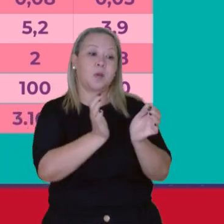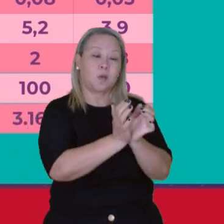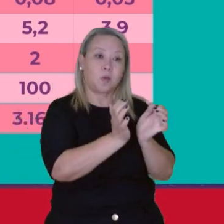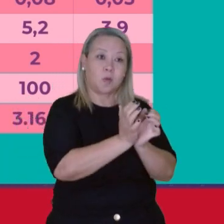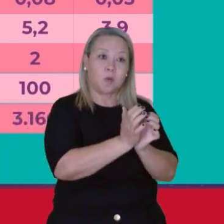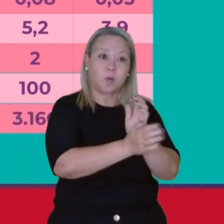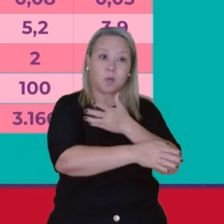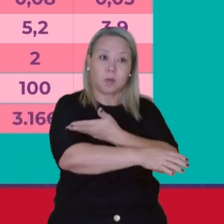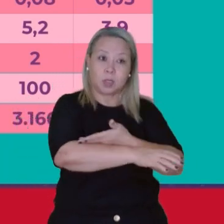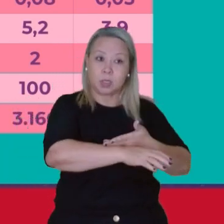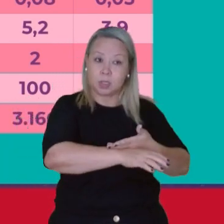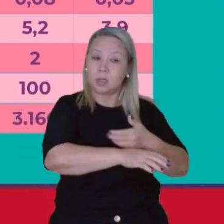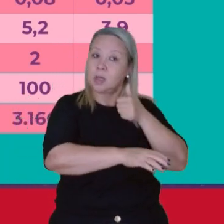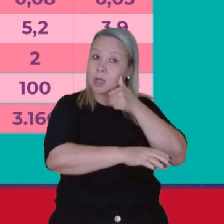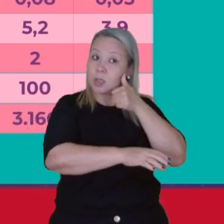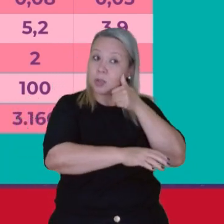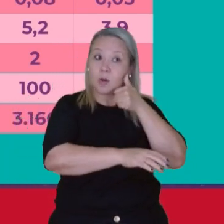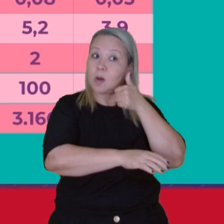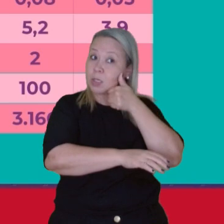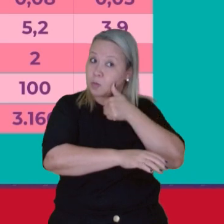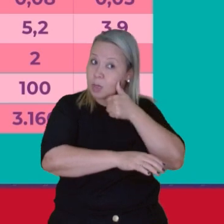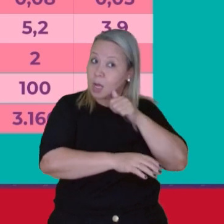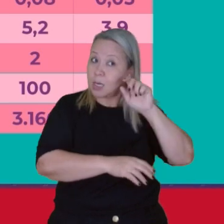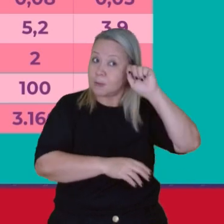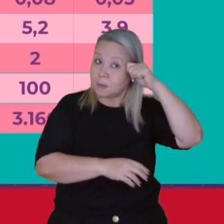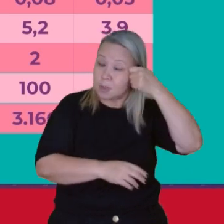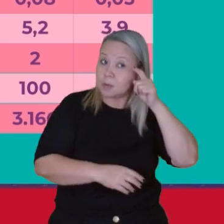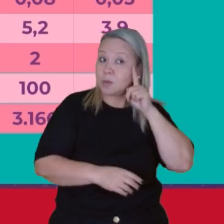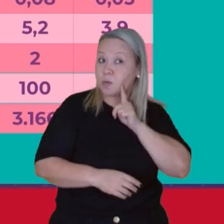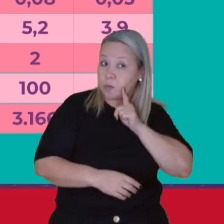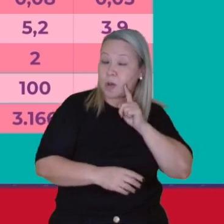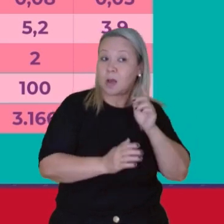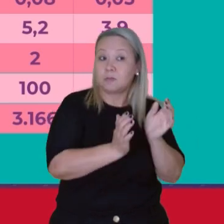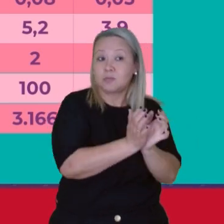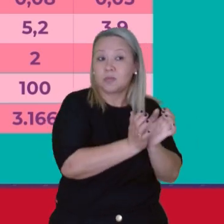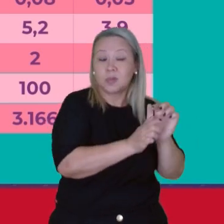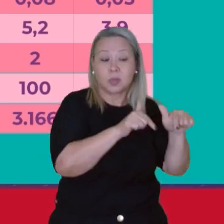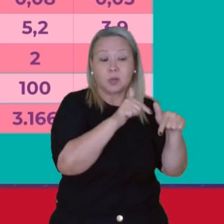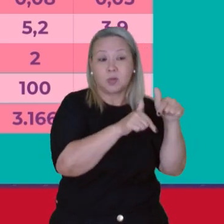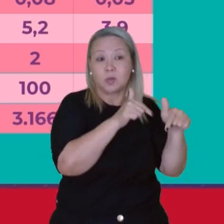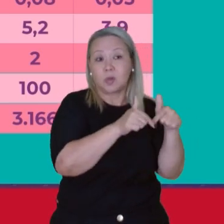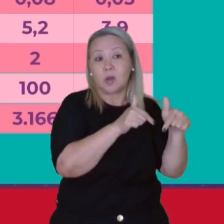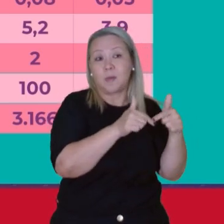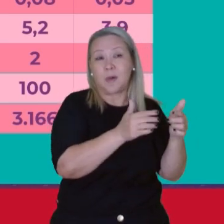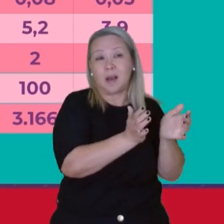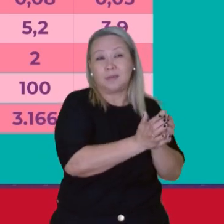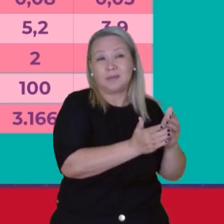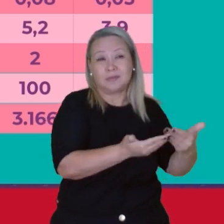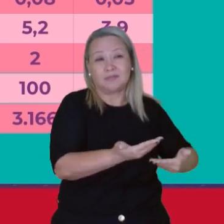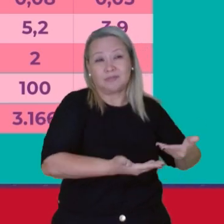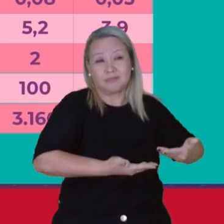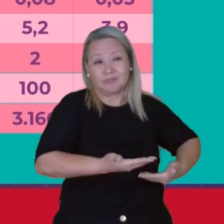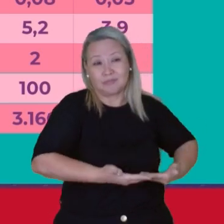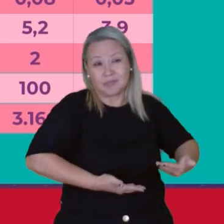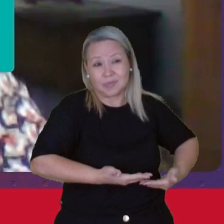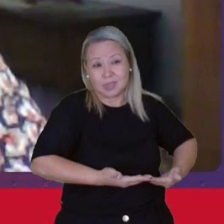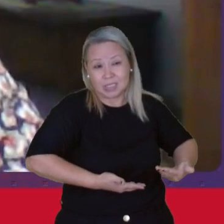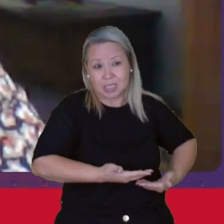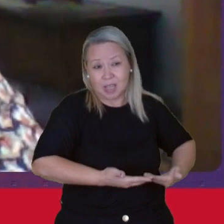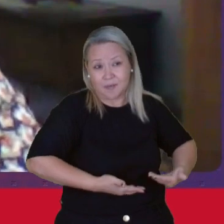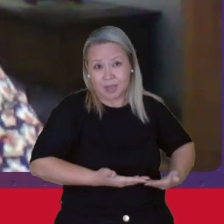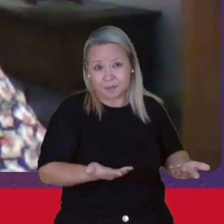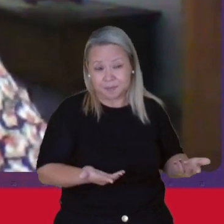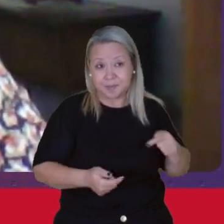negras Que são as mulheres pardas e pretas Nos trabalhos de prestação de serviços